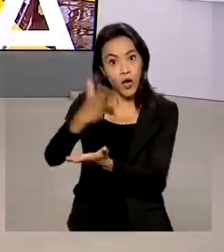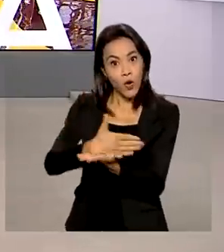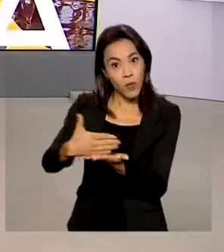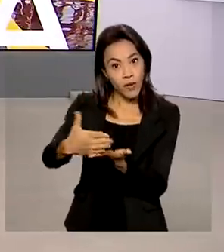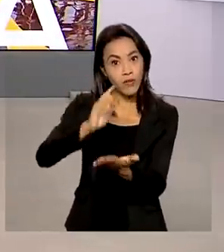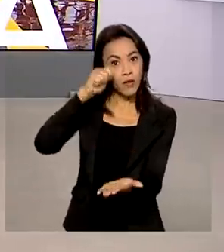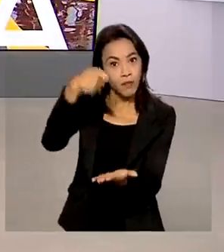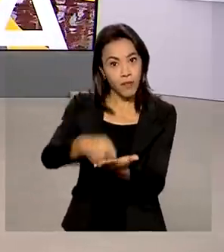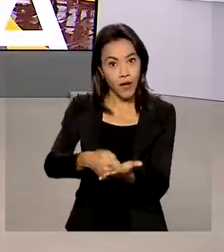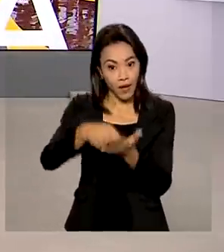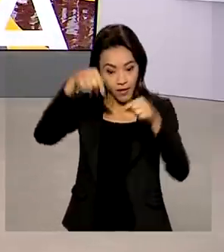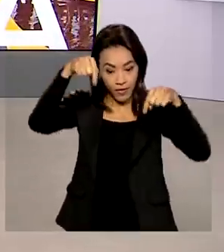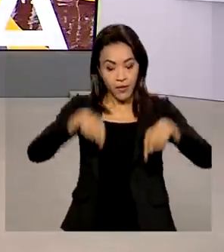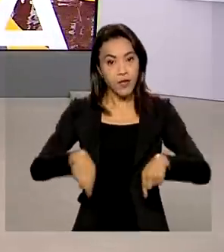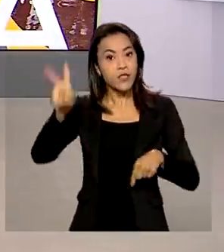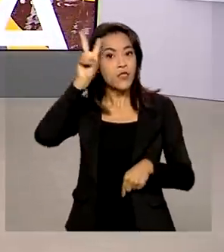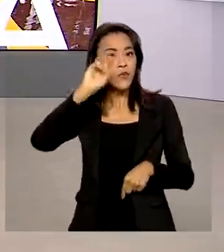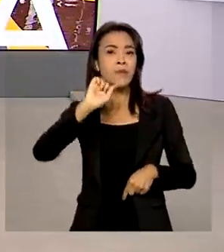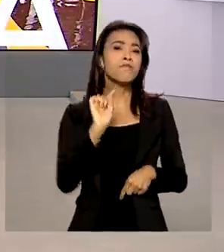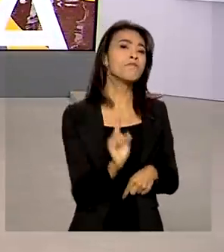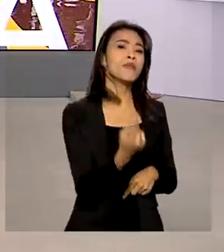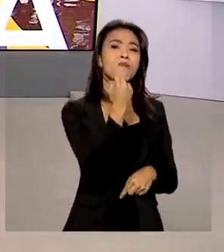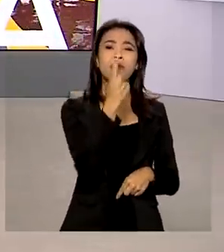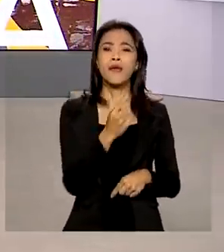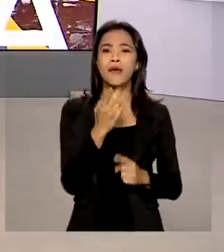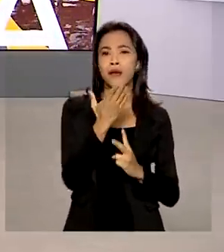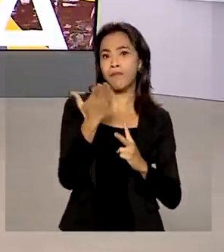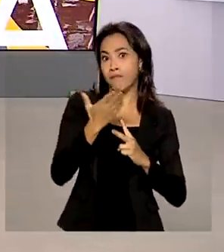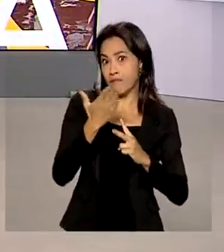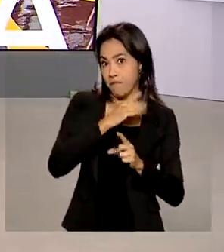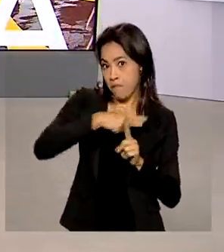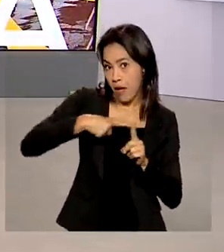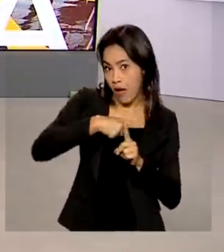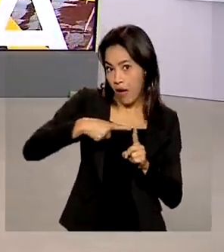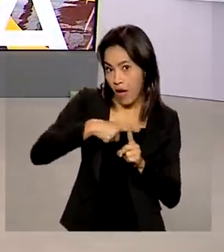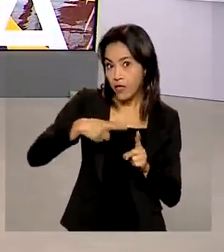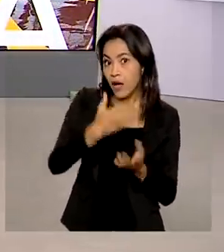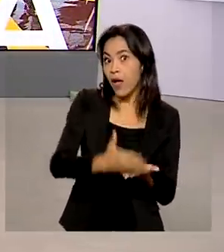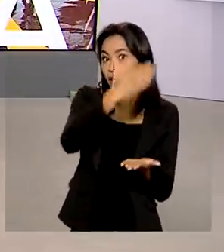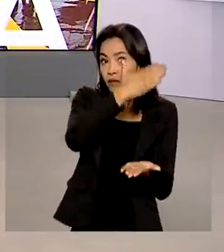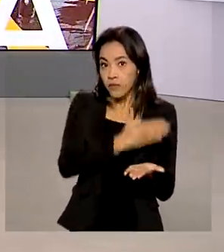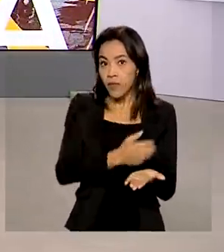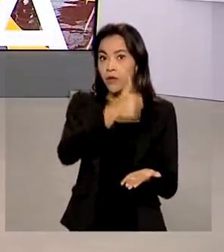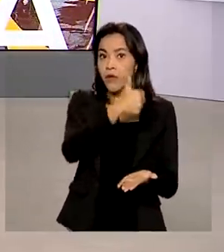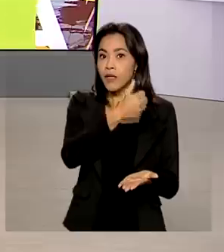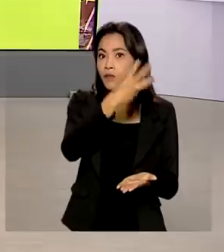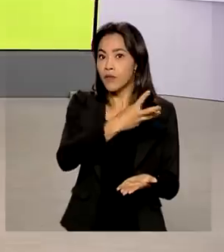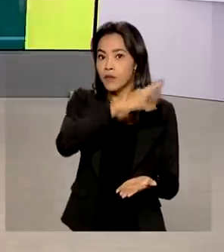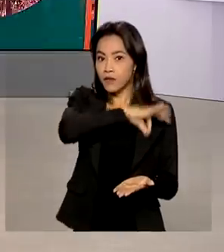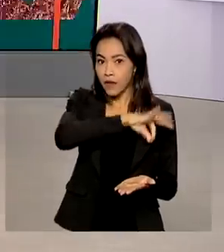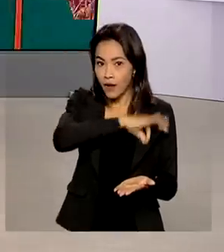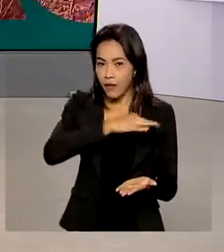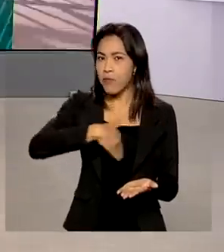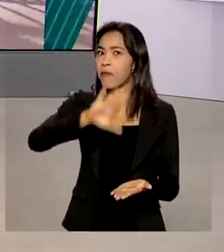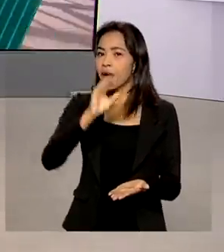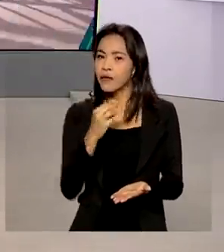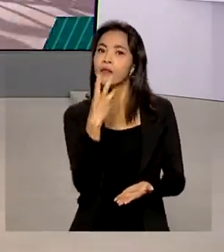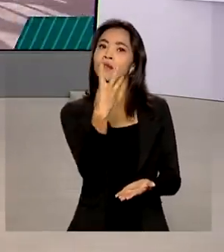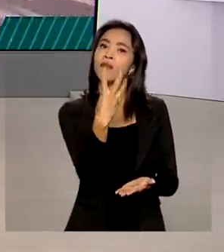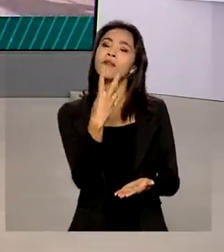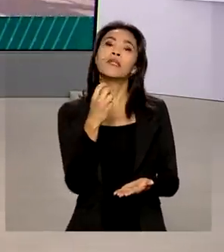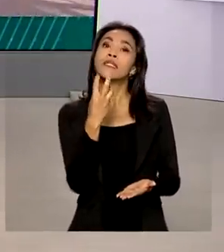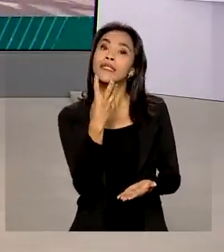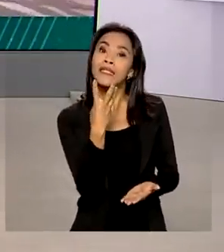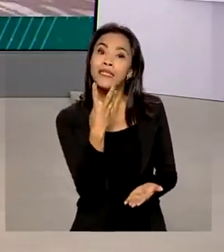desta segunda-feira a primeira parcela da antecipação do 13º salário para mais de 31 milhões